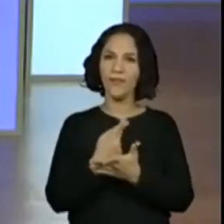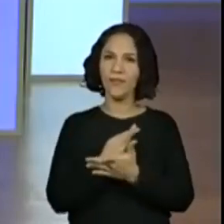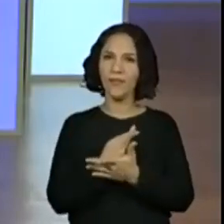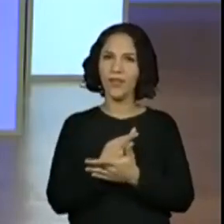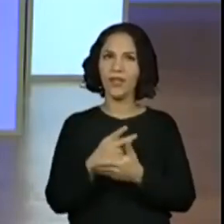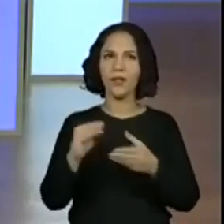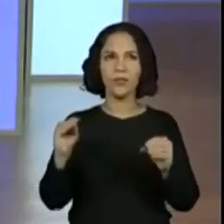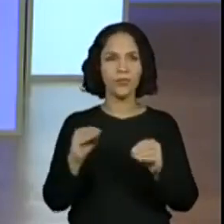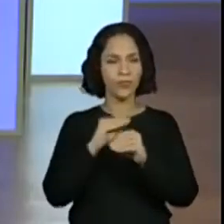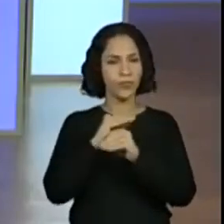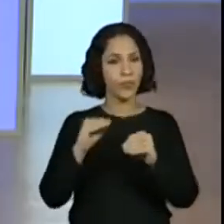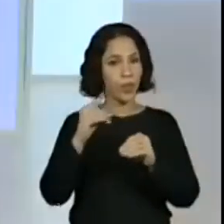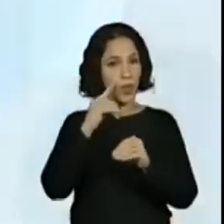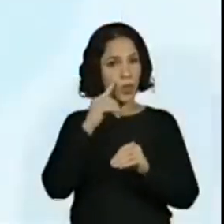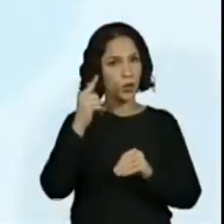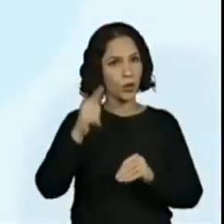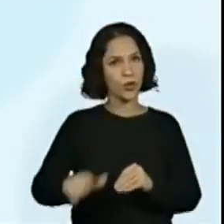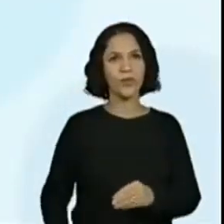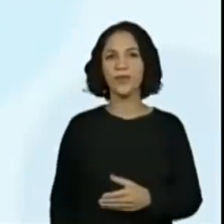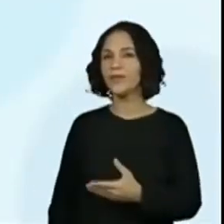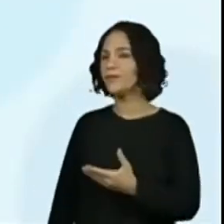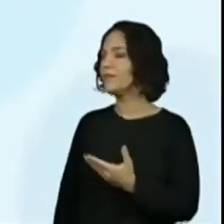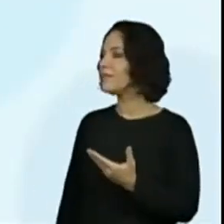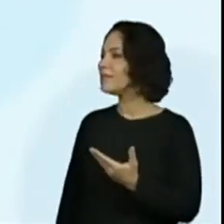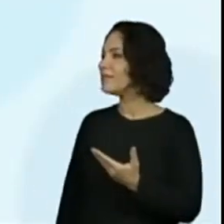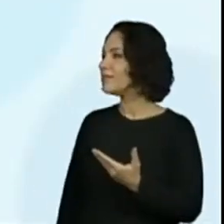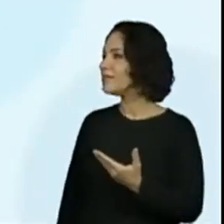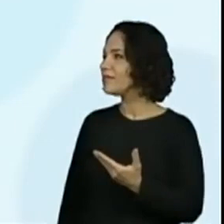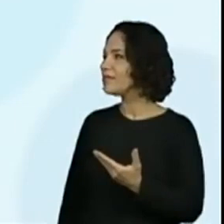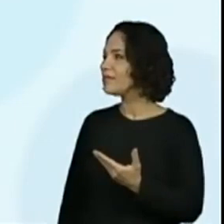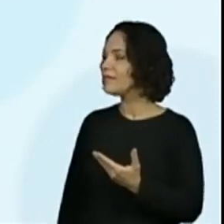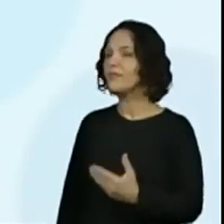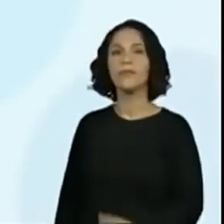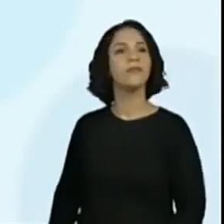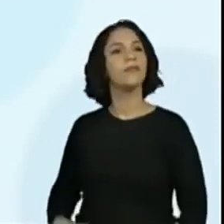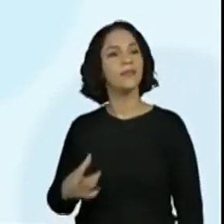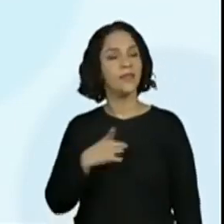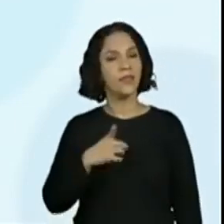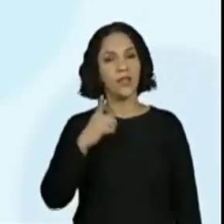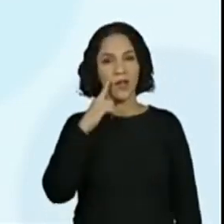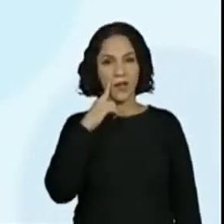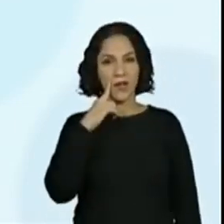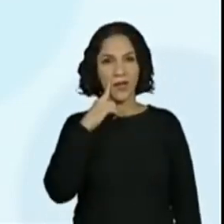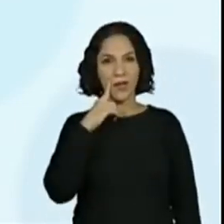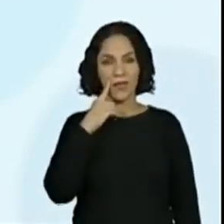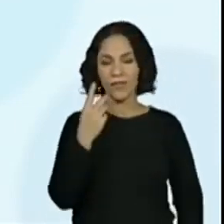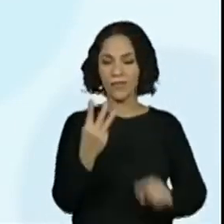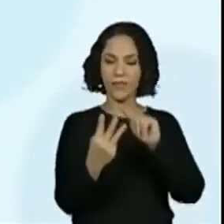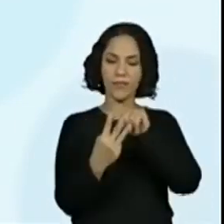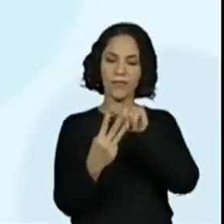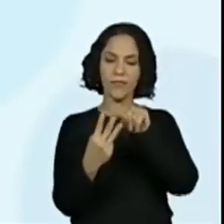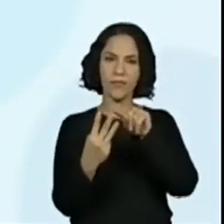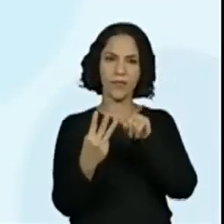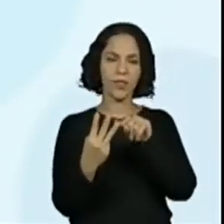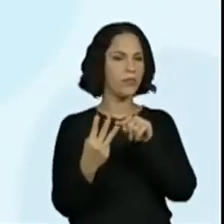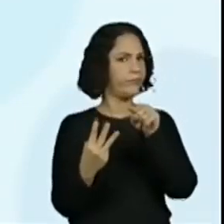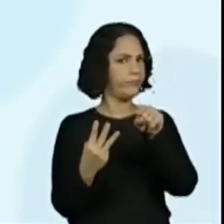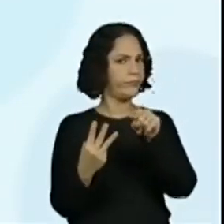uma olhada no slide de novo aqui cheio, para eles observarem. Eu tenho me, eu tenho ajude companheiro. Não era assim, não.